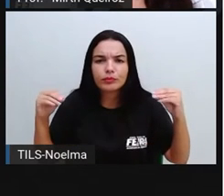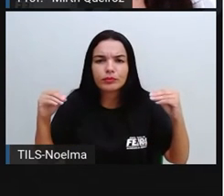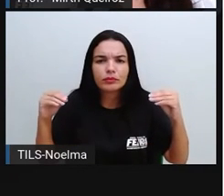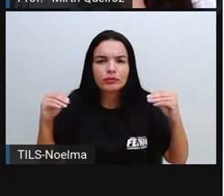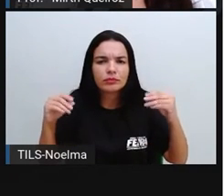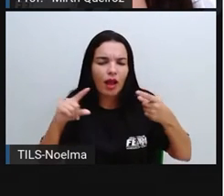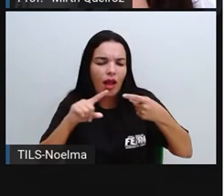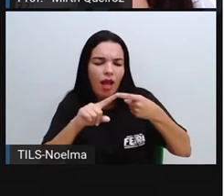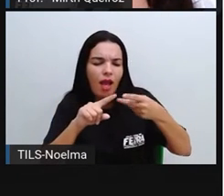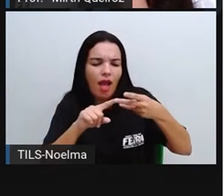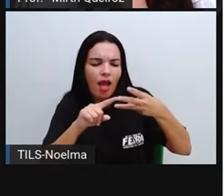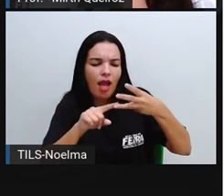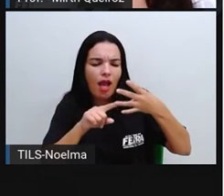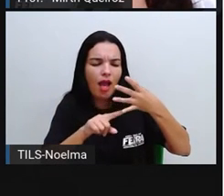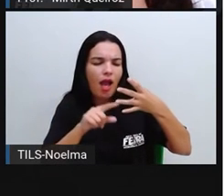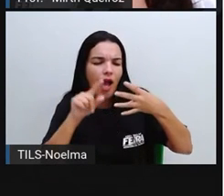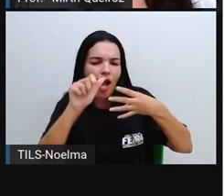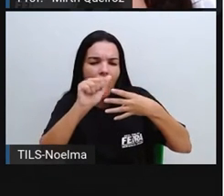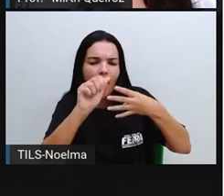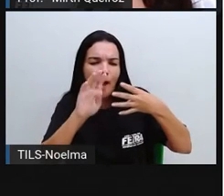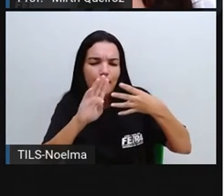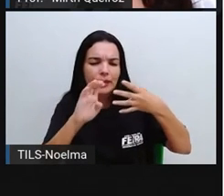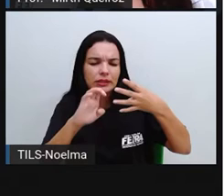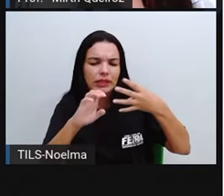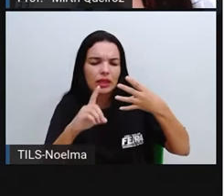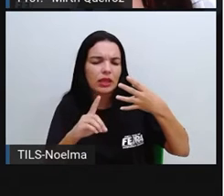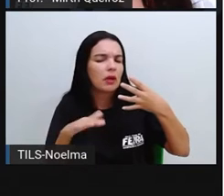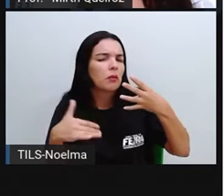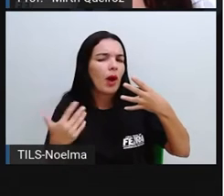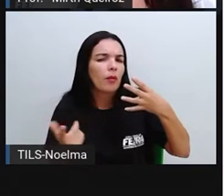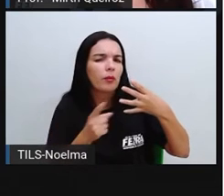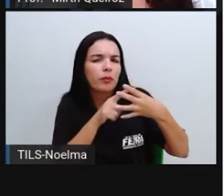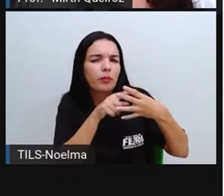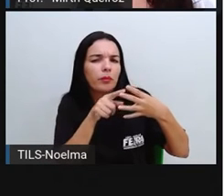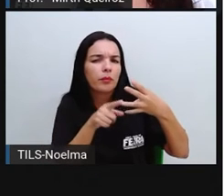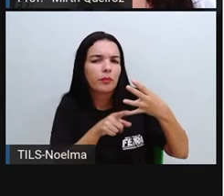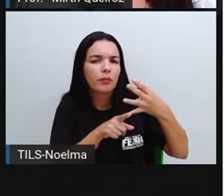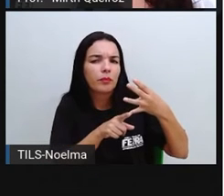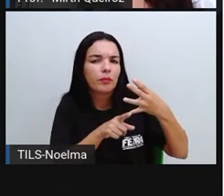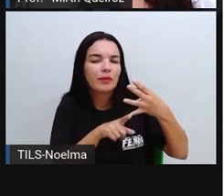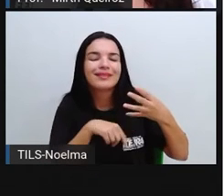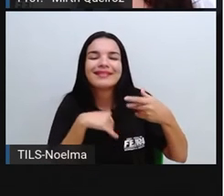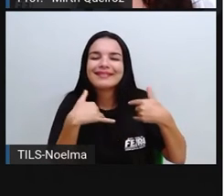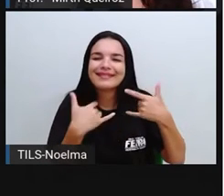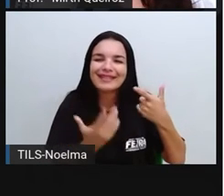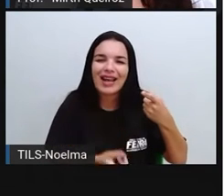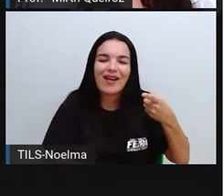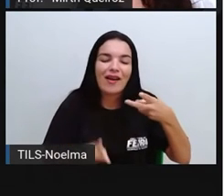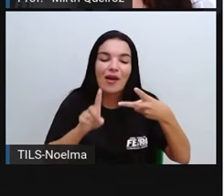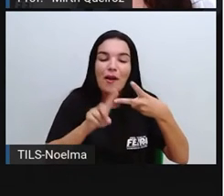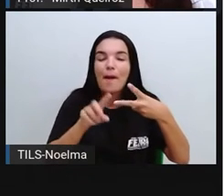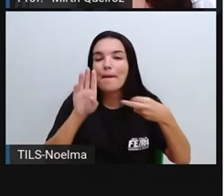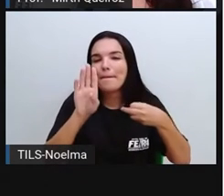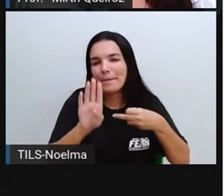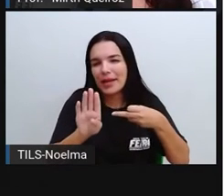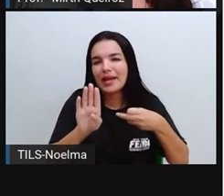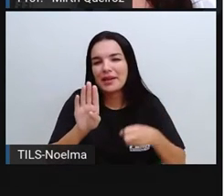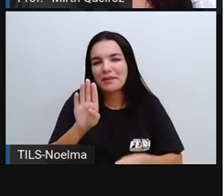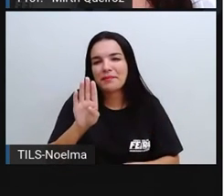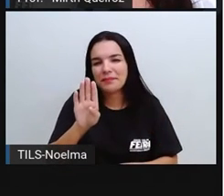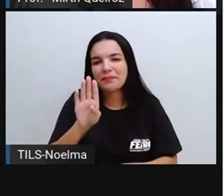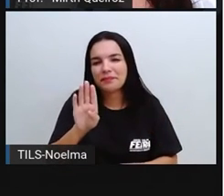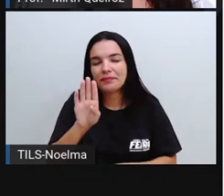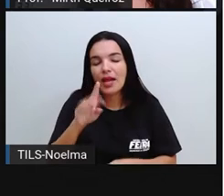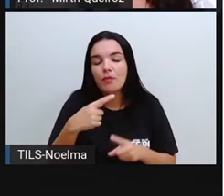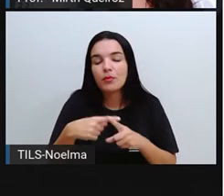Condensação? Evaporação? Fusão ou solidificação? A evaporação. A água sumiu